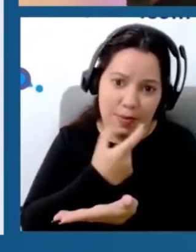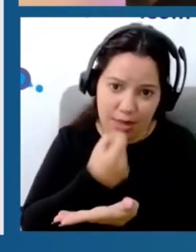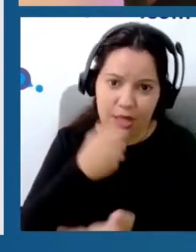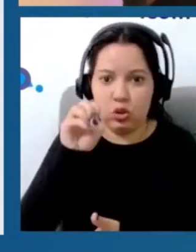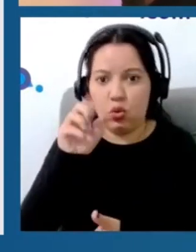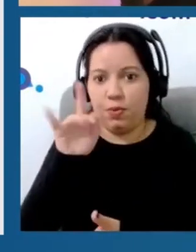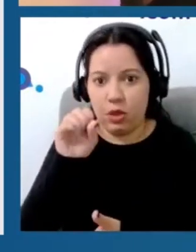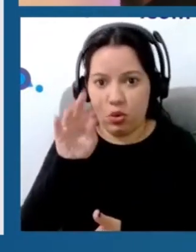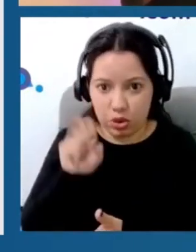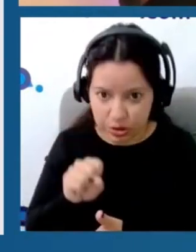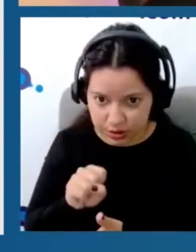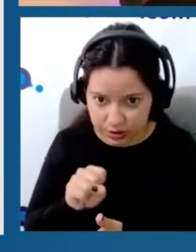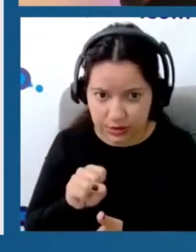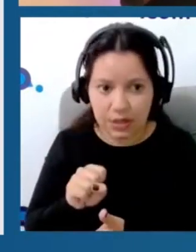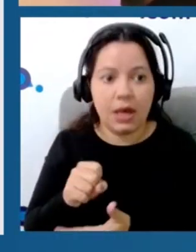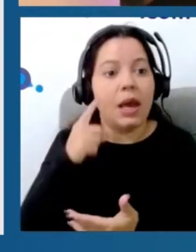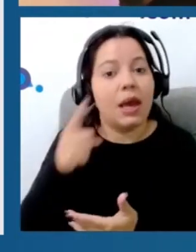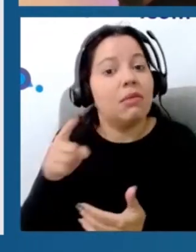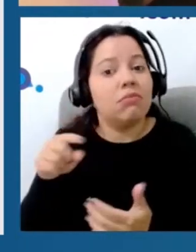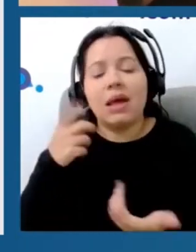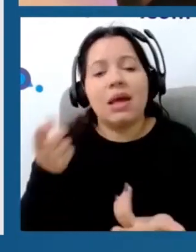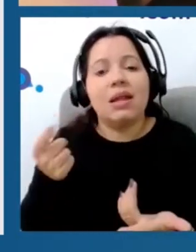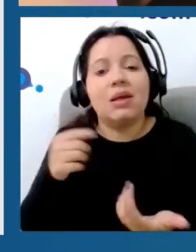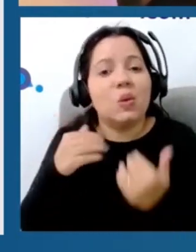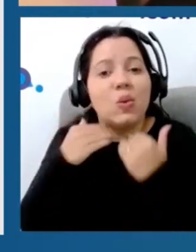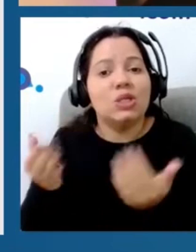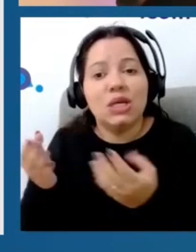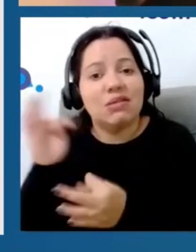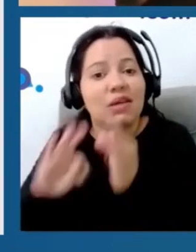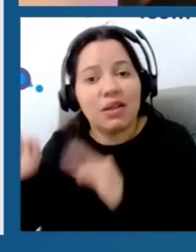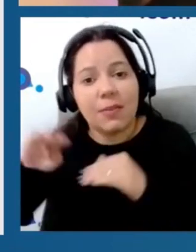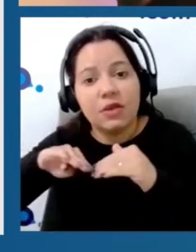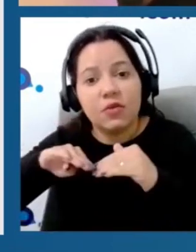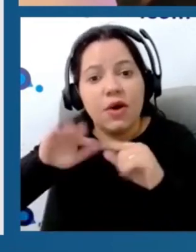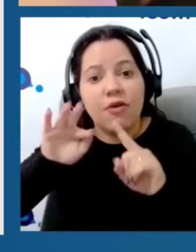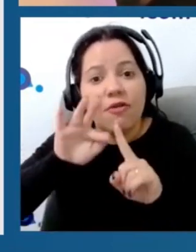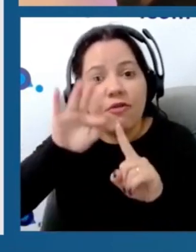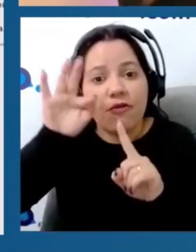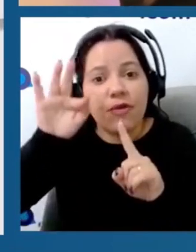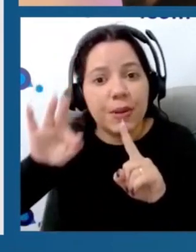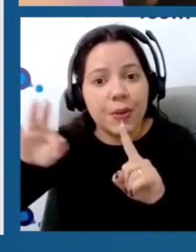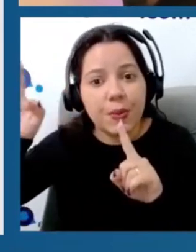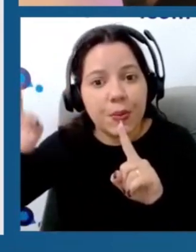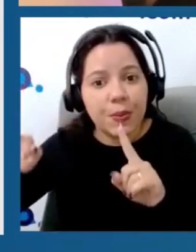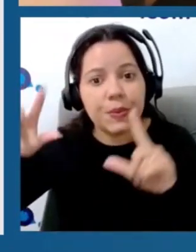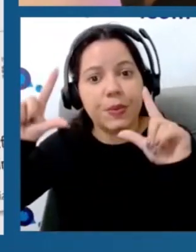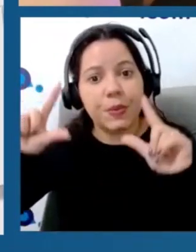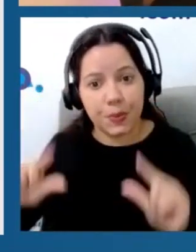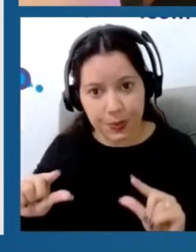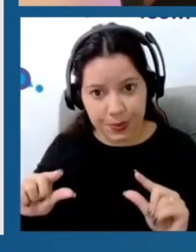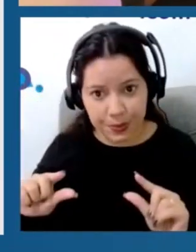ativam receptores MI, eles não respondem bem a tens de baixa frequência, quando já desenvolveram tolerância a esses